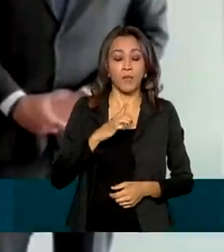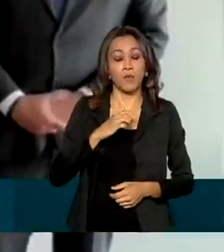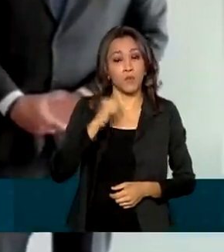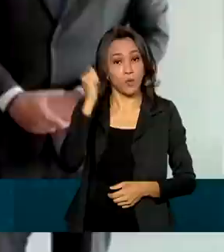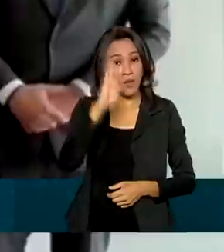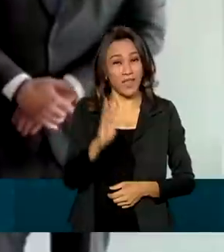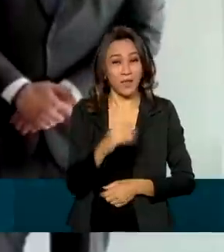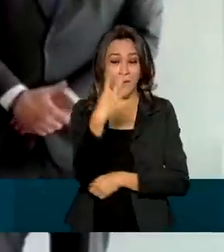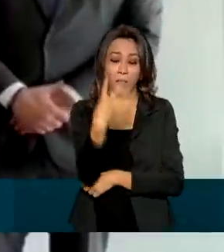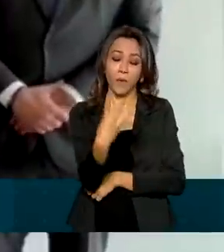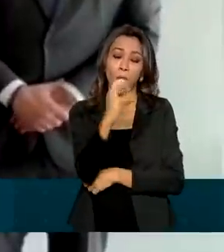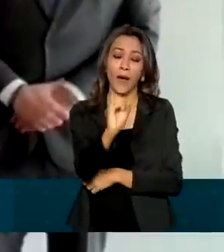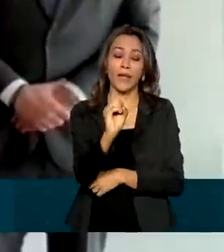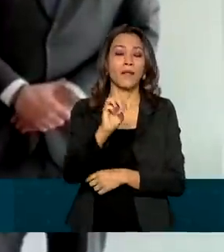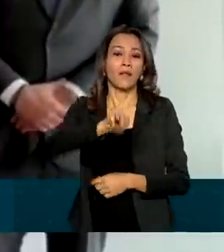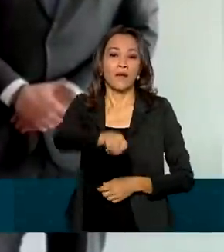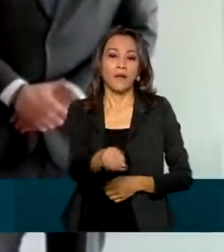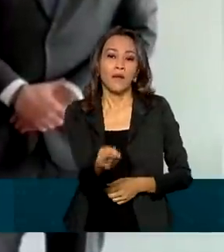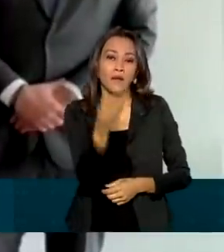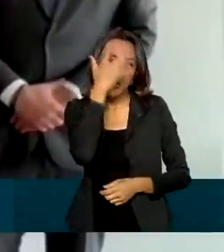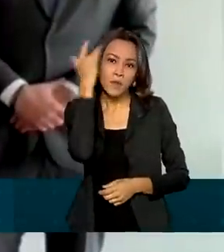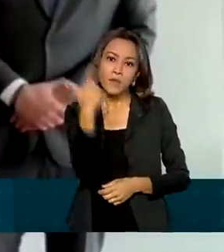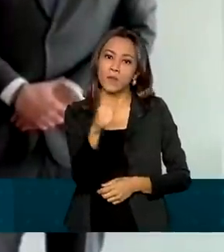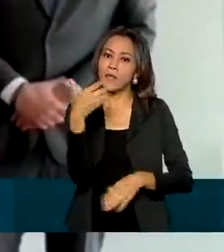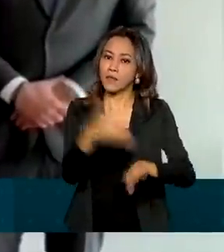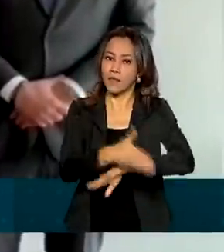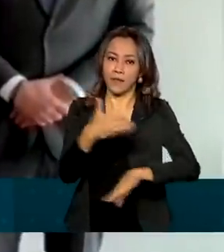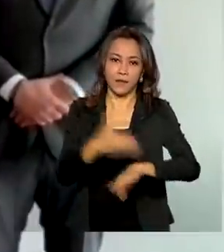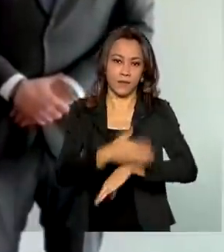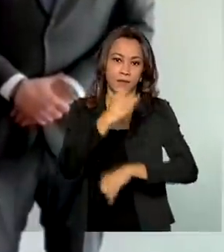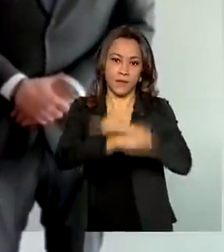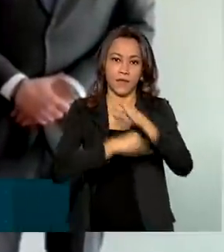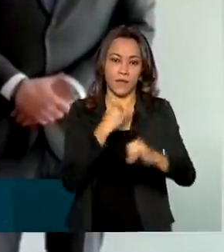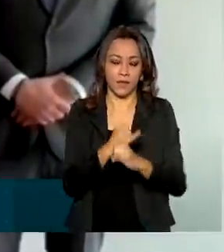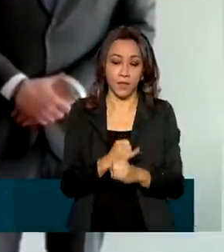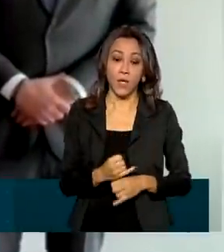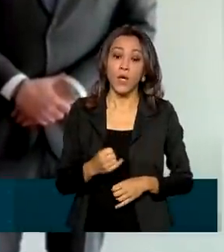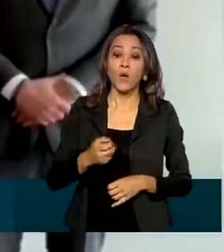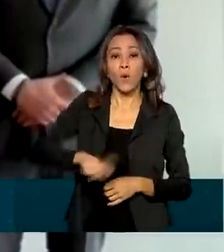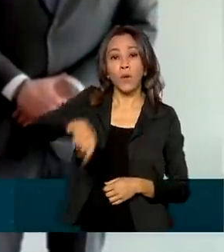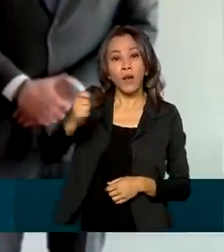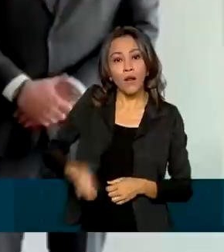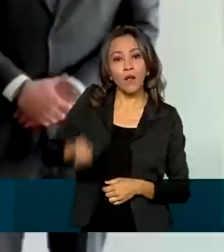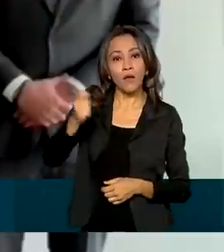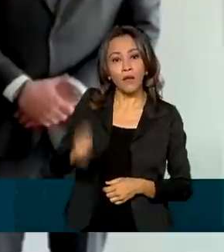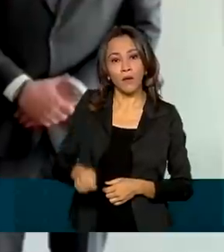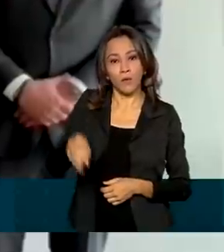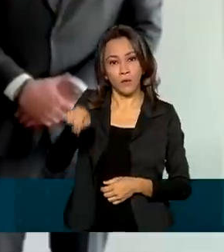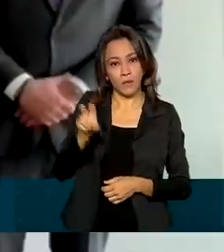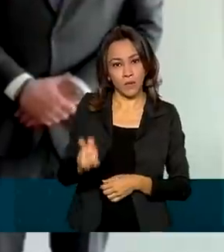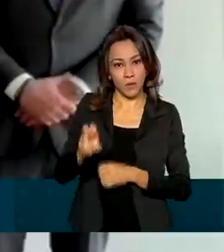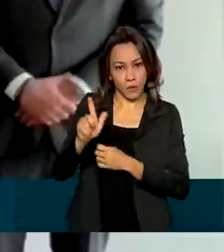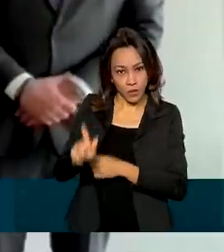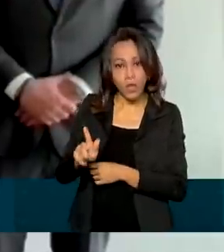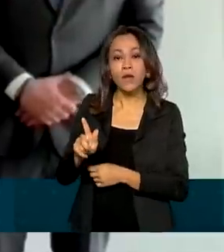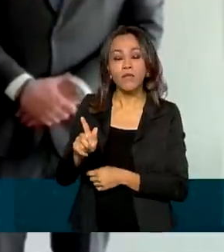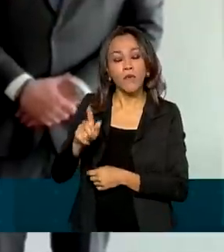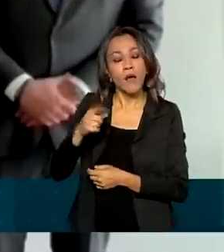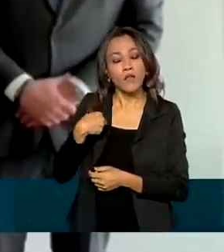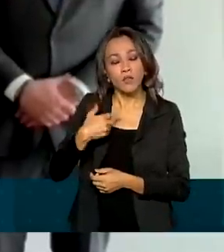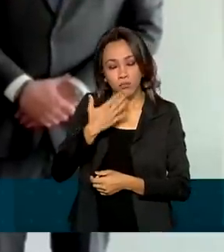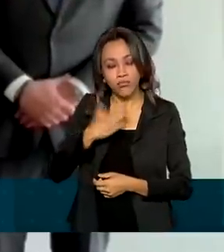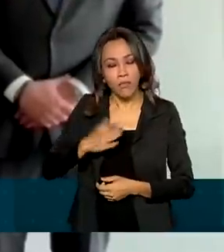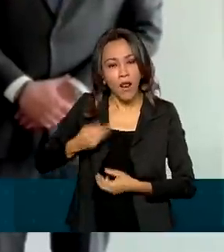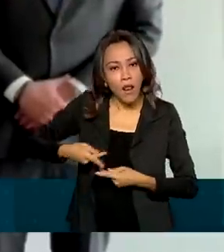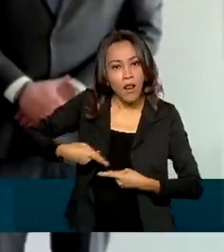de pessoas que não têm internet. E com o leilão do 5G, a gente colocou como prioridade levar a internet para essas pessoas que não